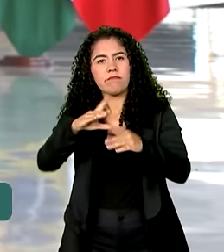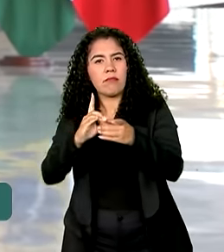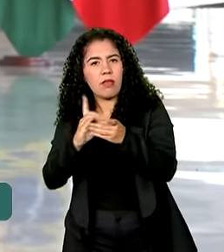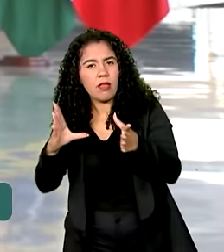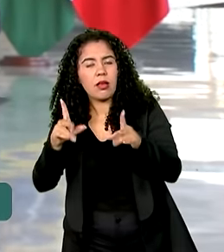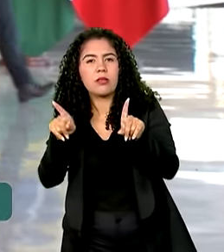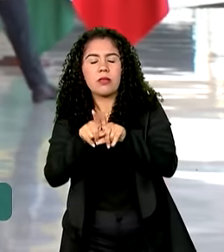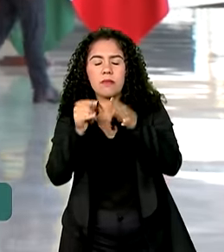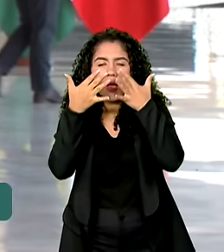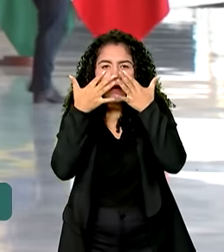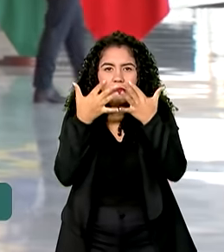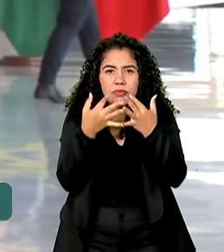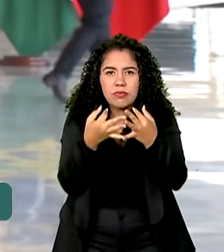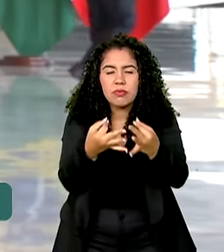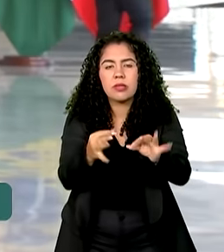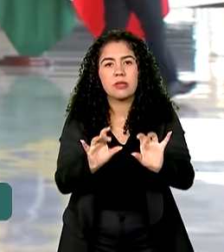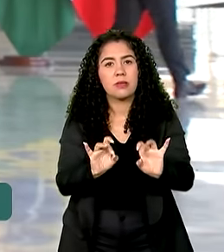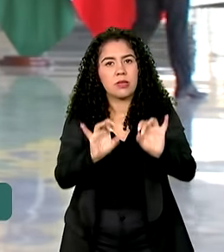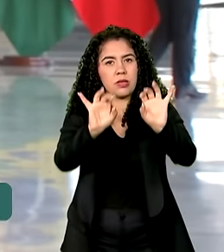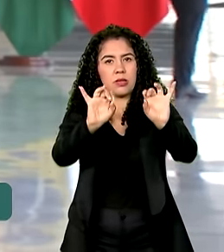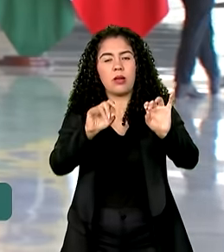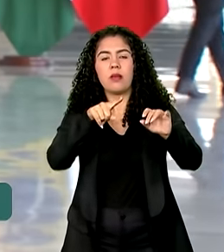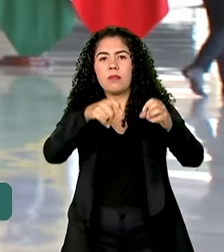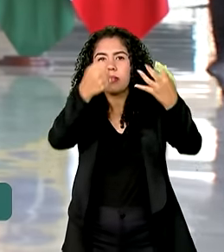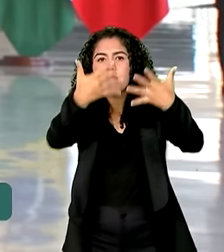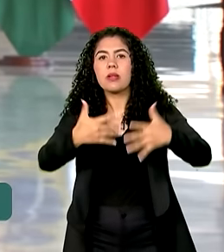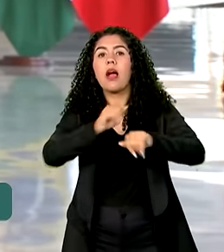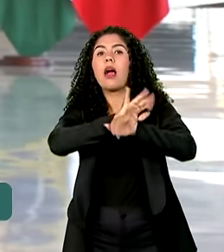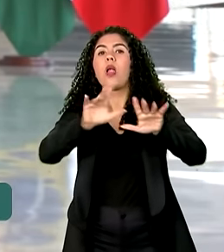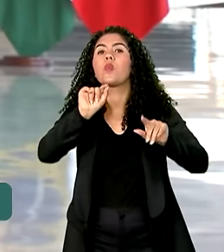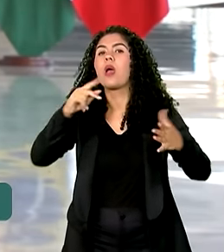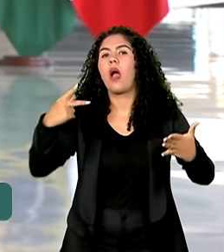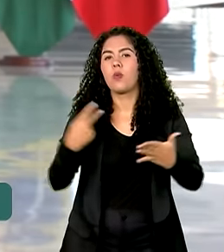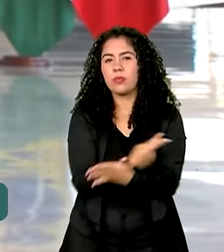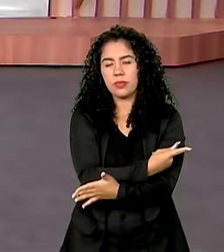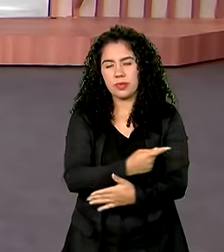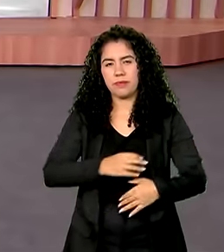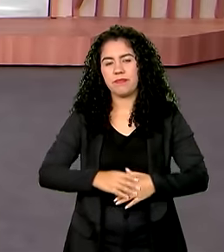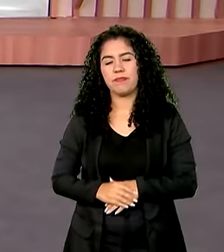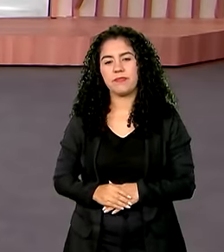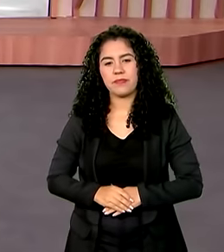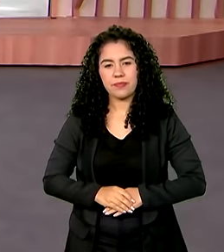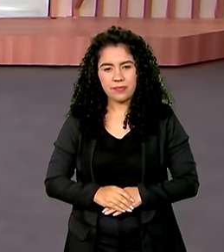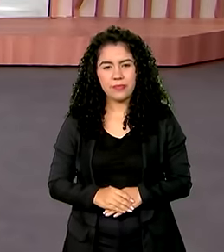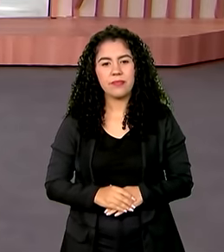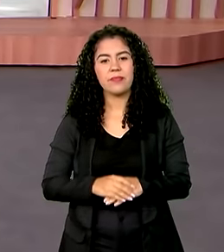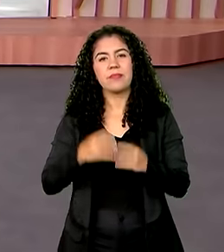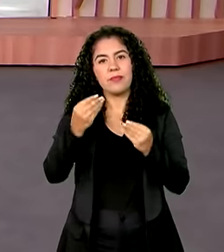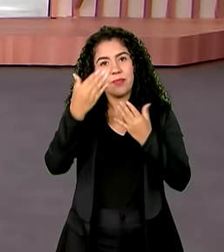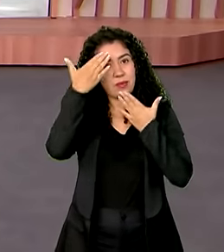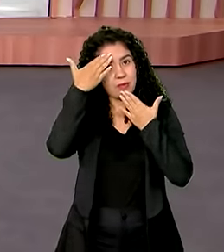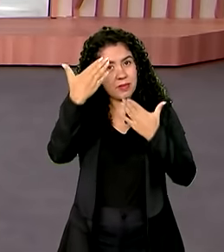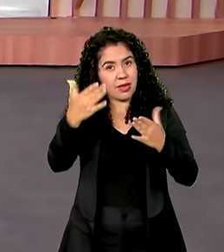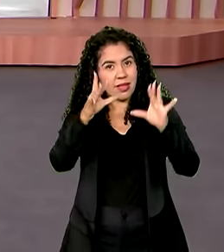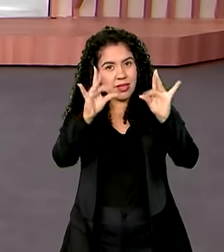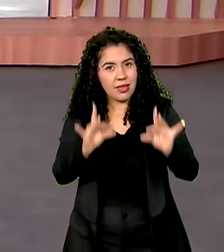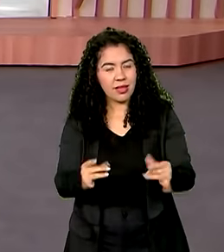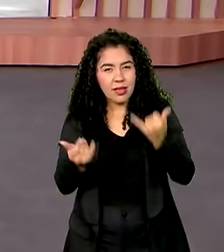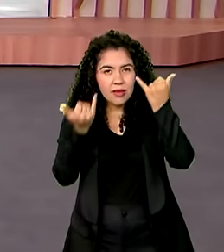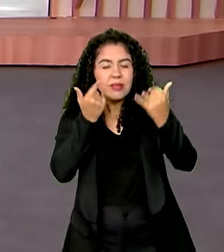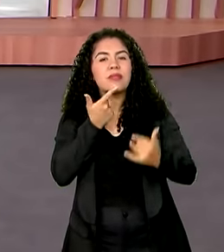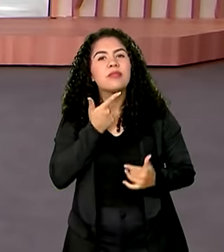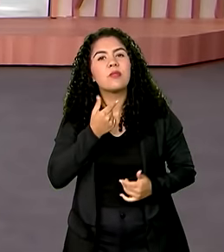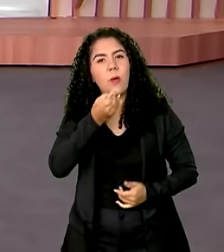acompanha com atenção o pleno esclarecimento dos fatos. Vanessa? Ok, Jéssica. Obrigada pelas informações. Bom